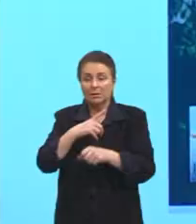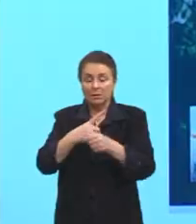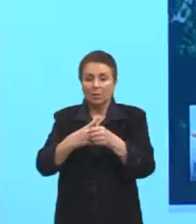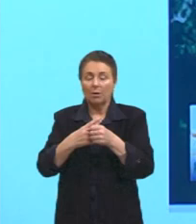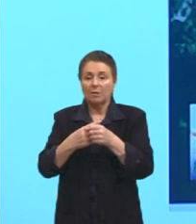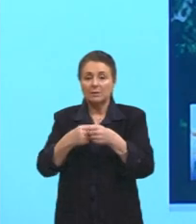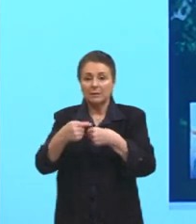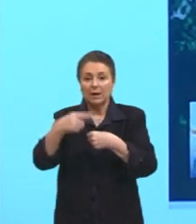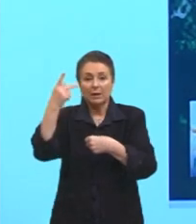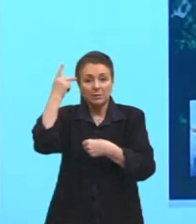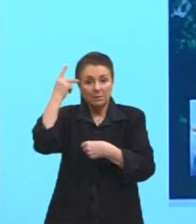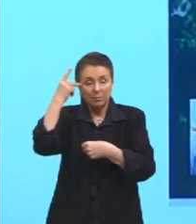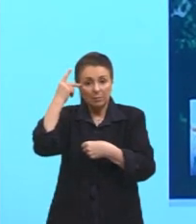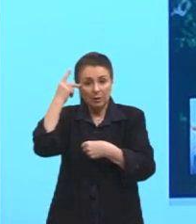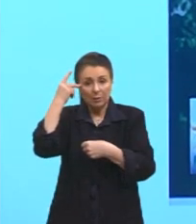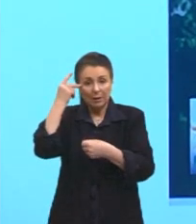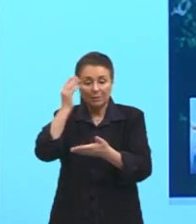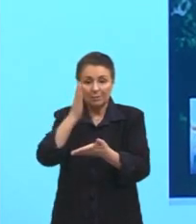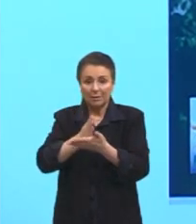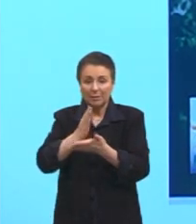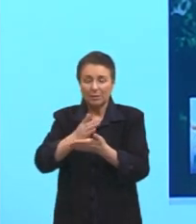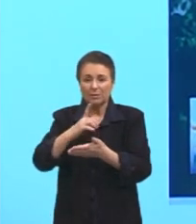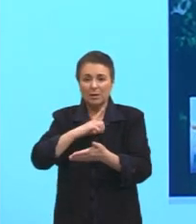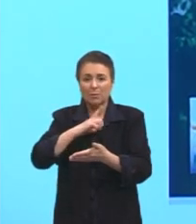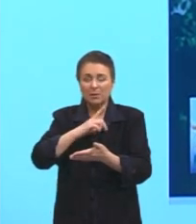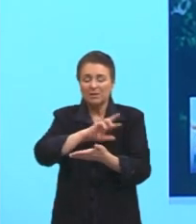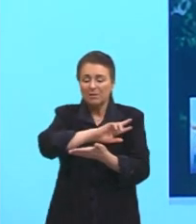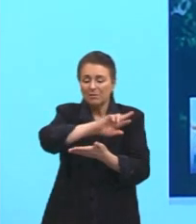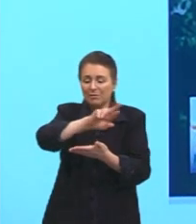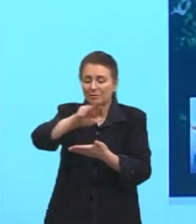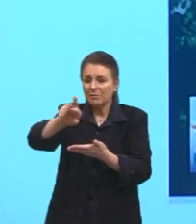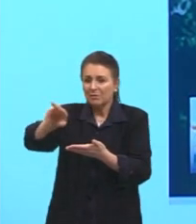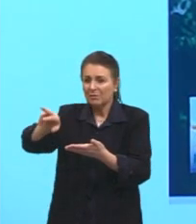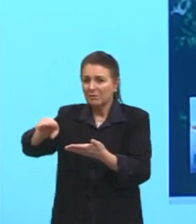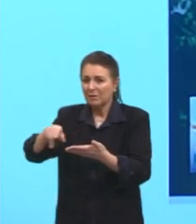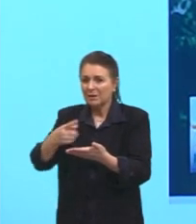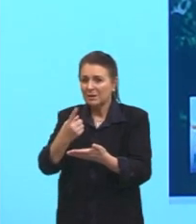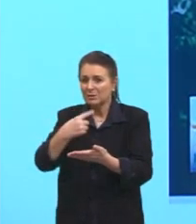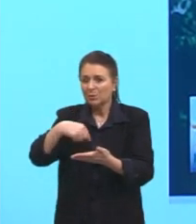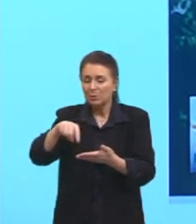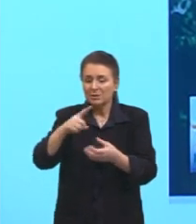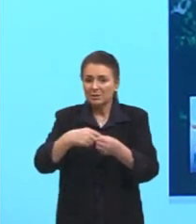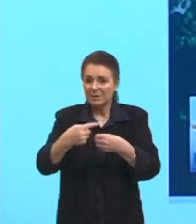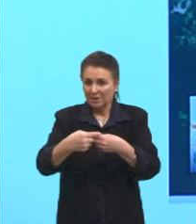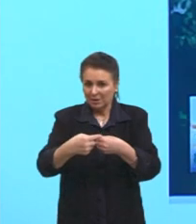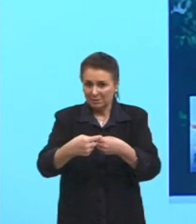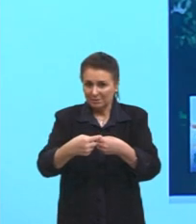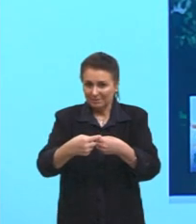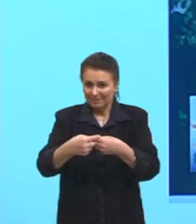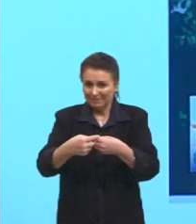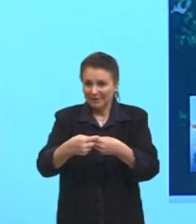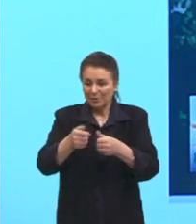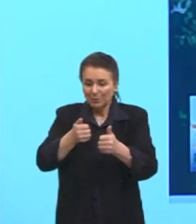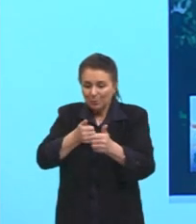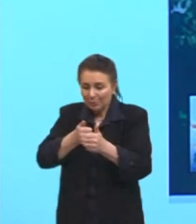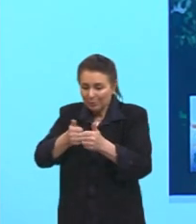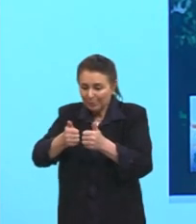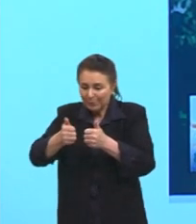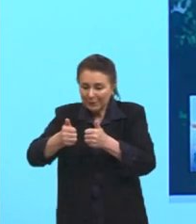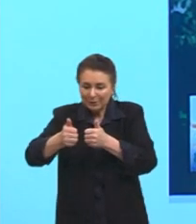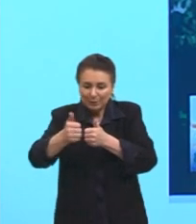meio, bem no núcleo, e depois nós vamos ter São Bernardo, Guarulhos, né? Outras cidades aí que estão